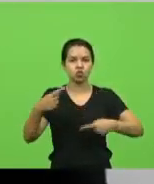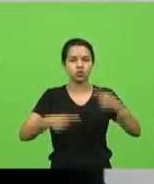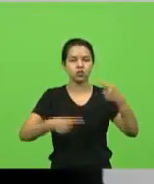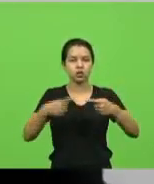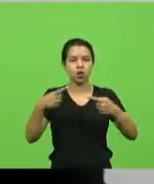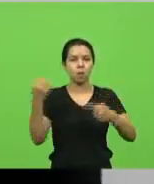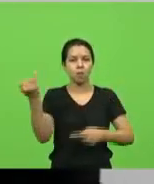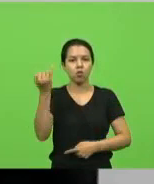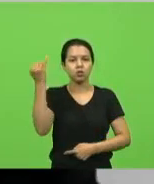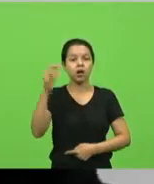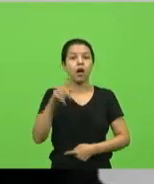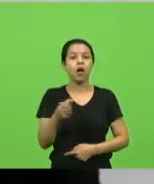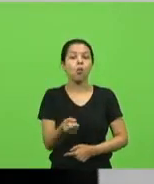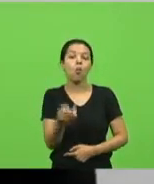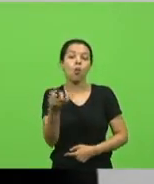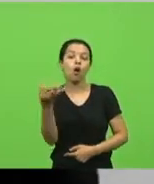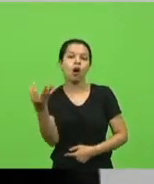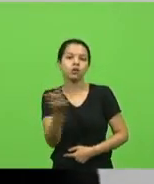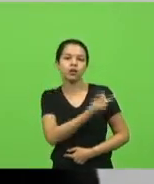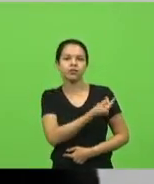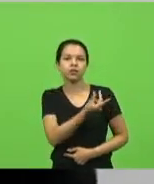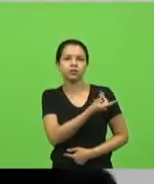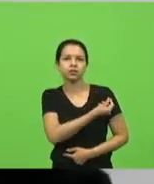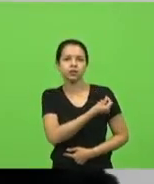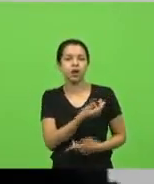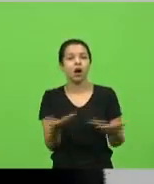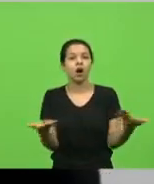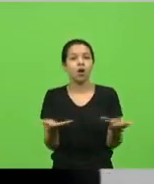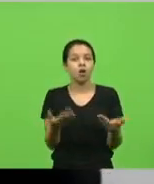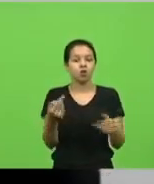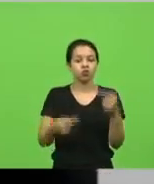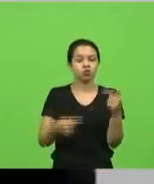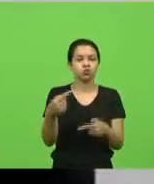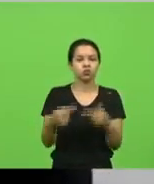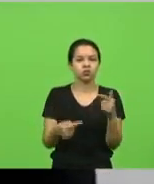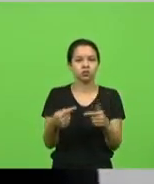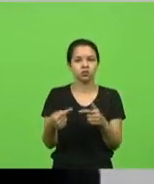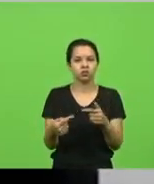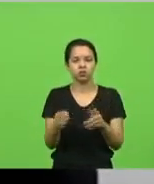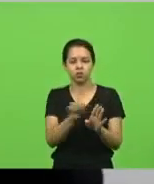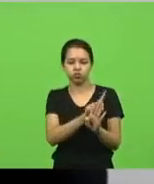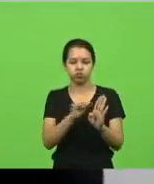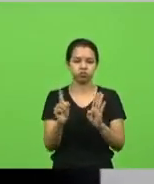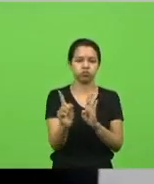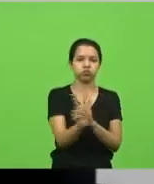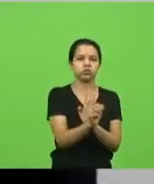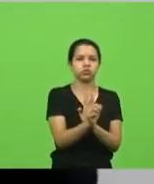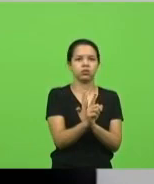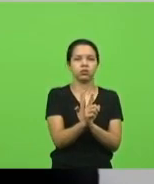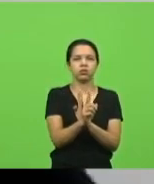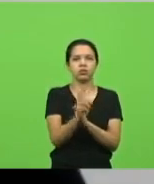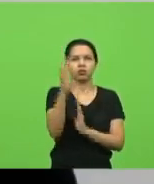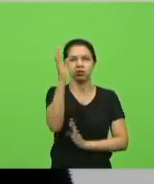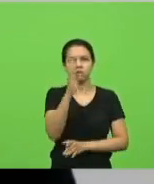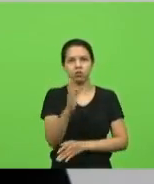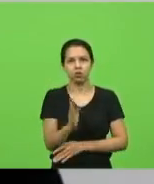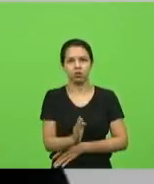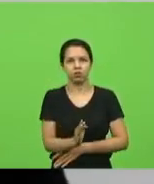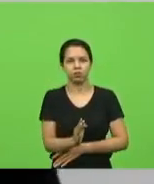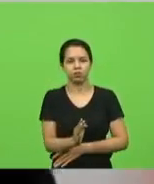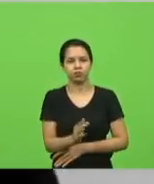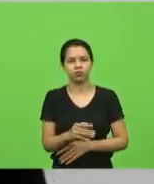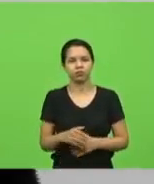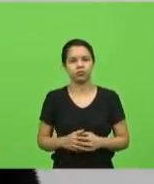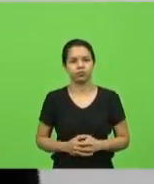vacinas. E virou meio que o centro da discussão o tal fura-fila nesse Brasil, afora. Tanto é que